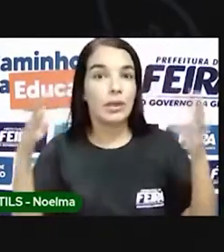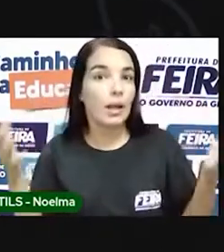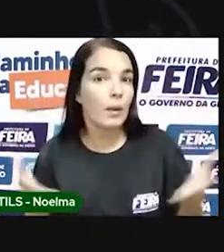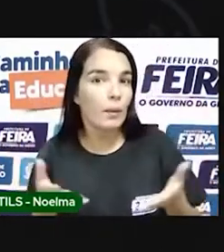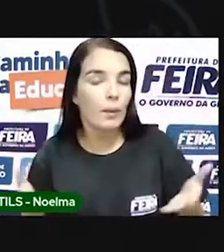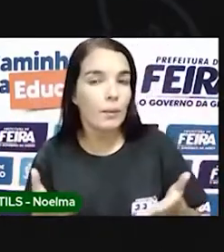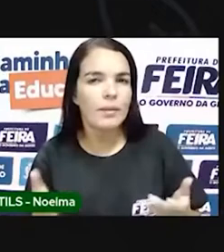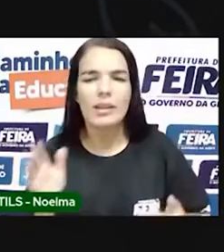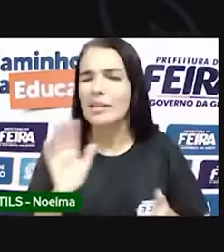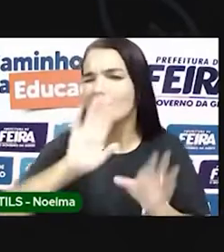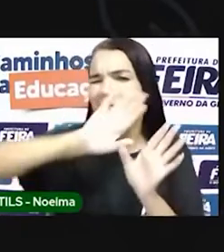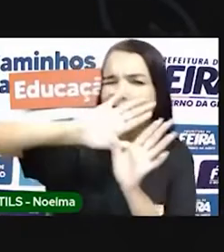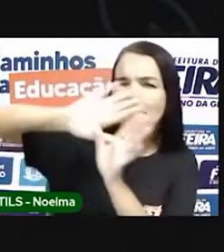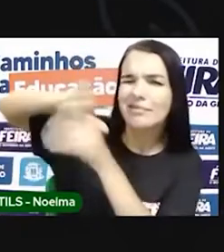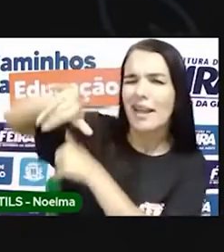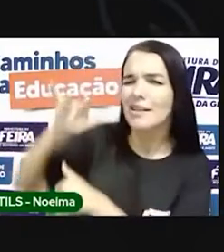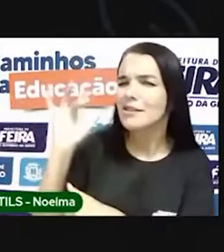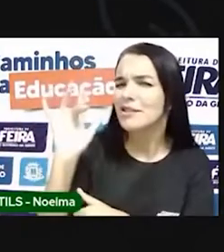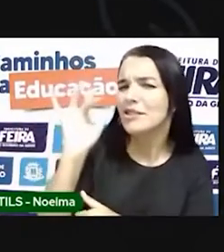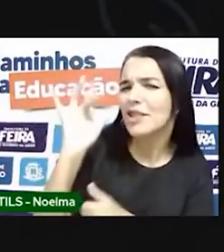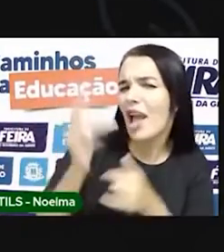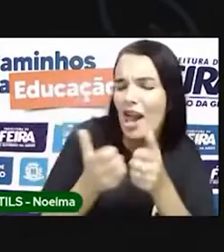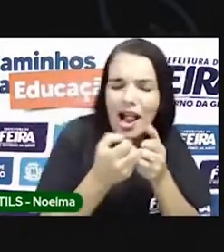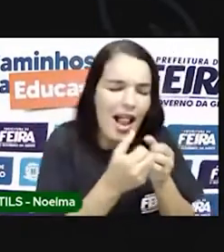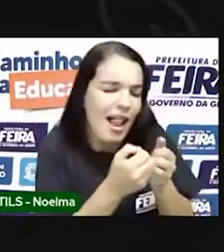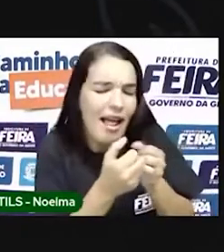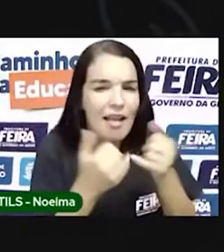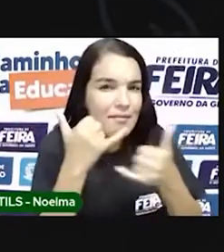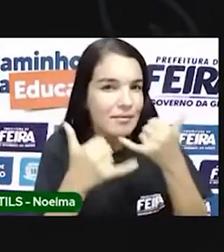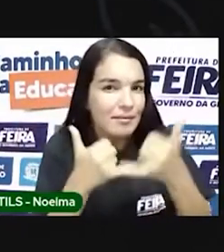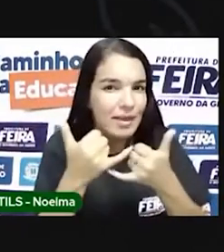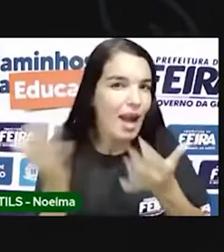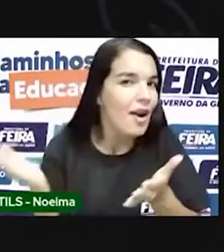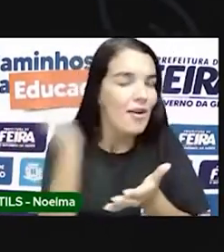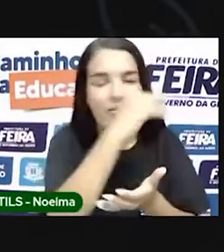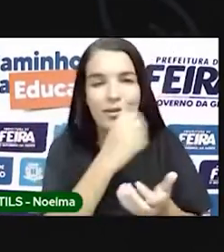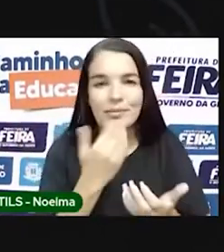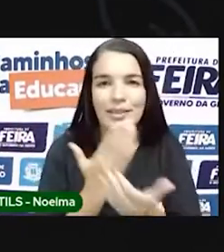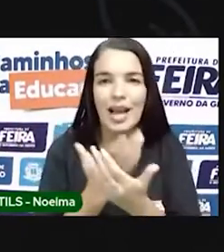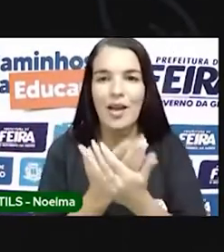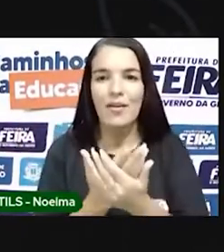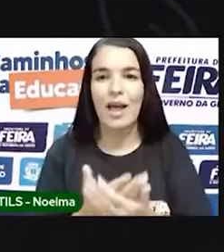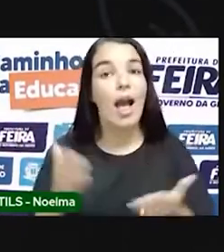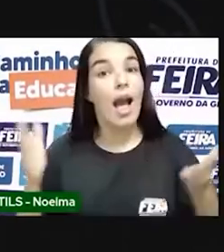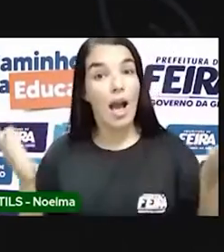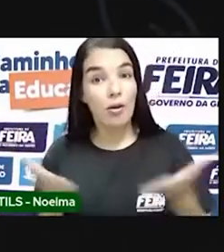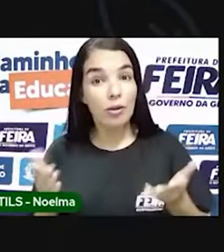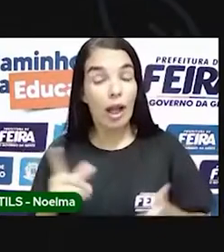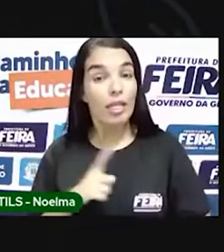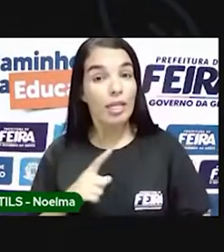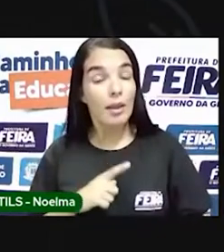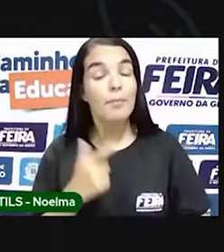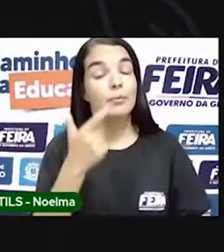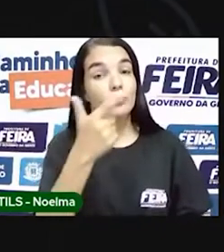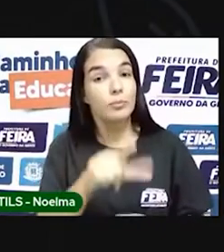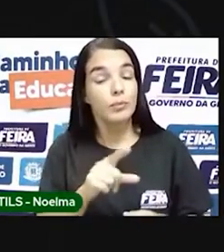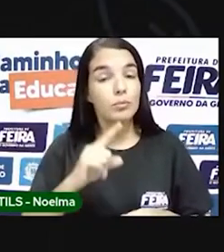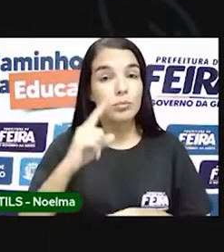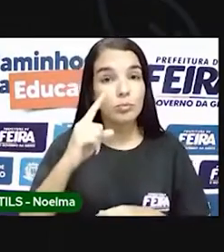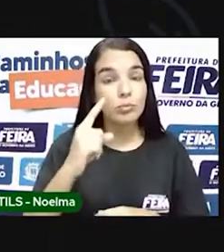Deixem o TikTok, deixem os joguinhos de lado e vamos à aula. Teremos agora mais uma aula